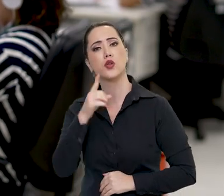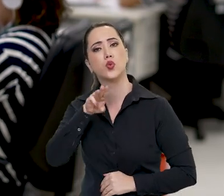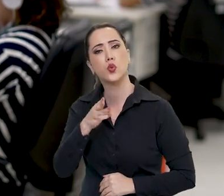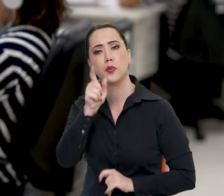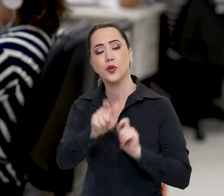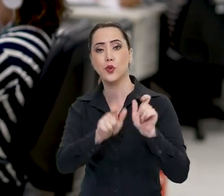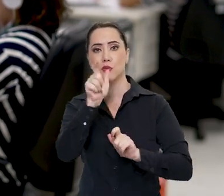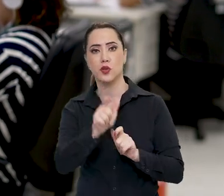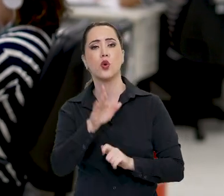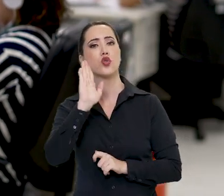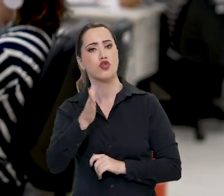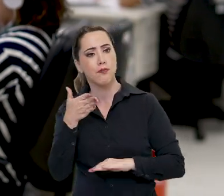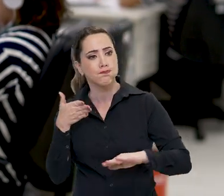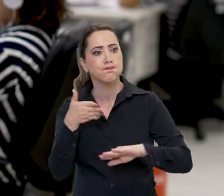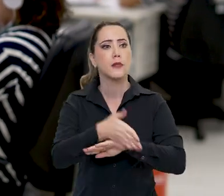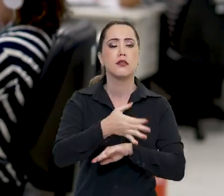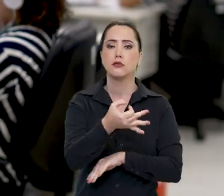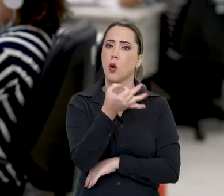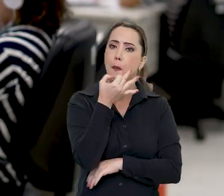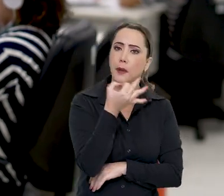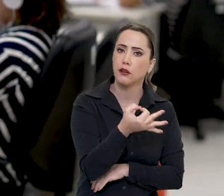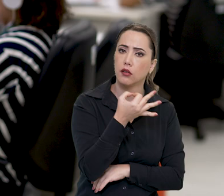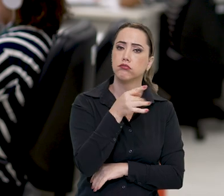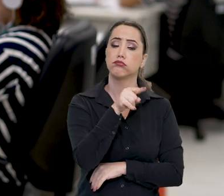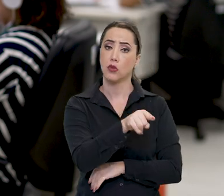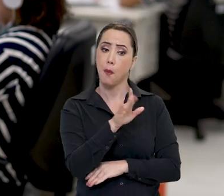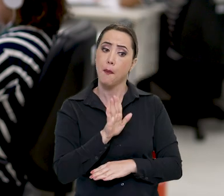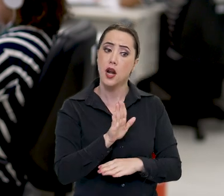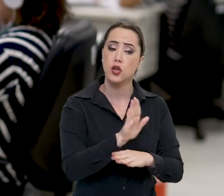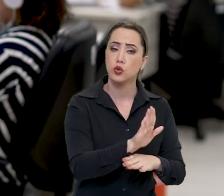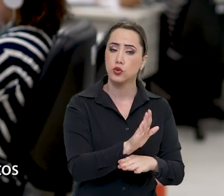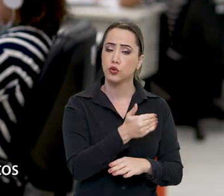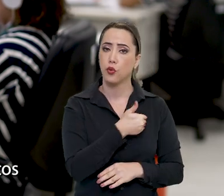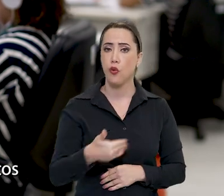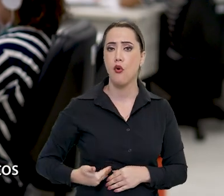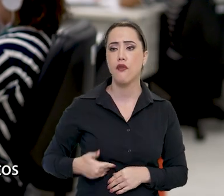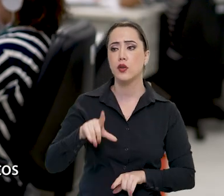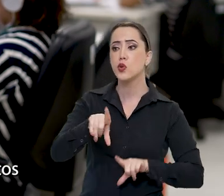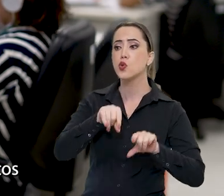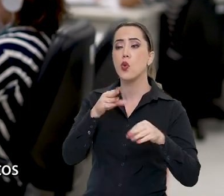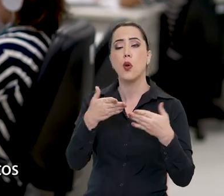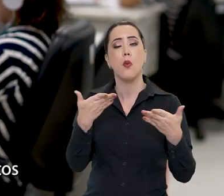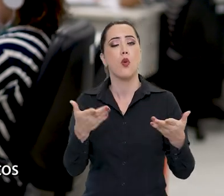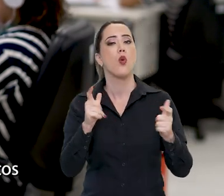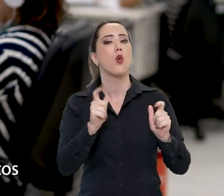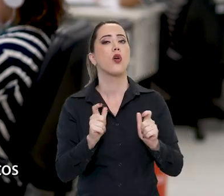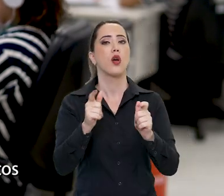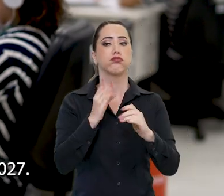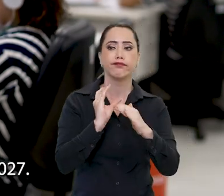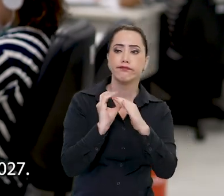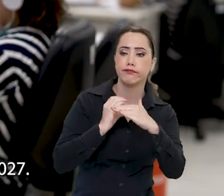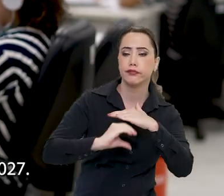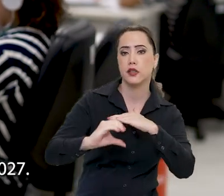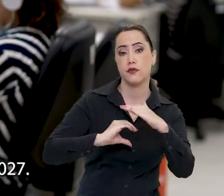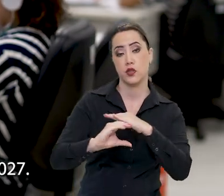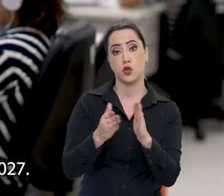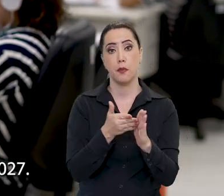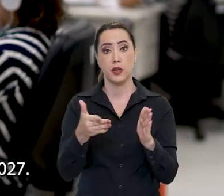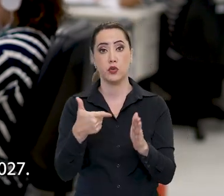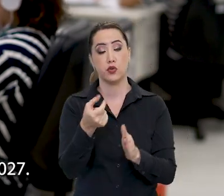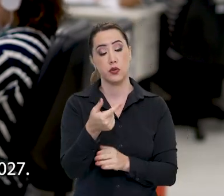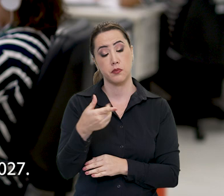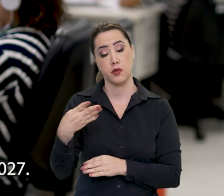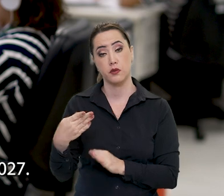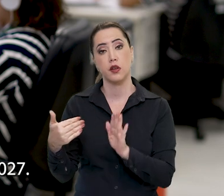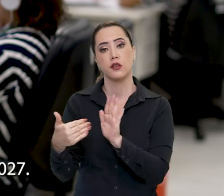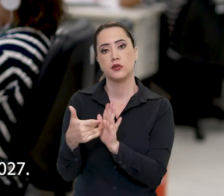Mais de um milhão de pessoas já se mobilizaram para ajudar o governo a definir prioridades de investimentos para o período que vai de